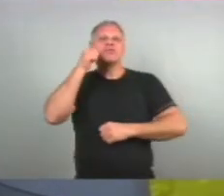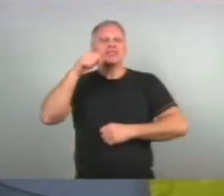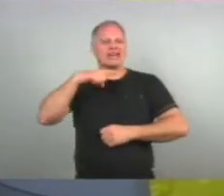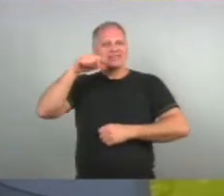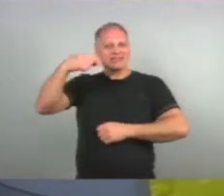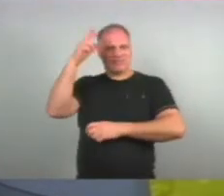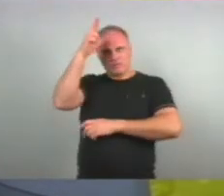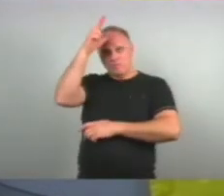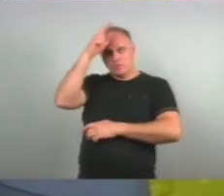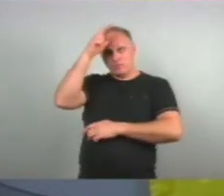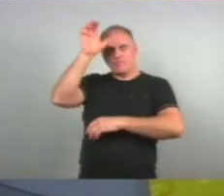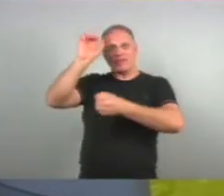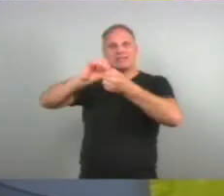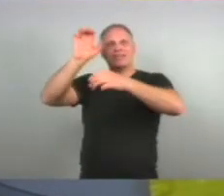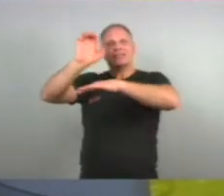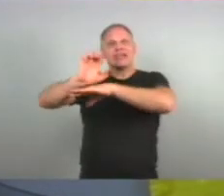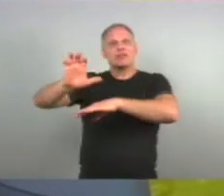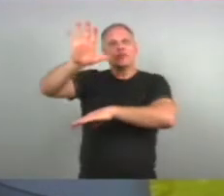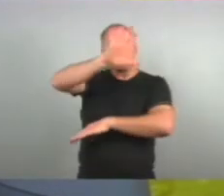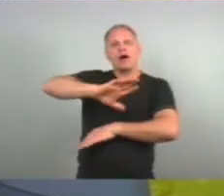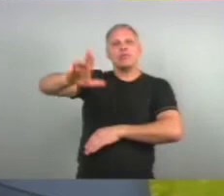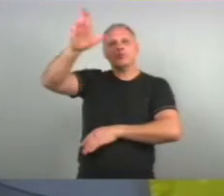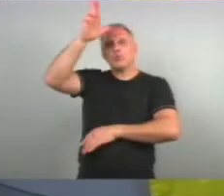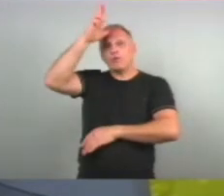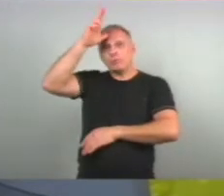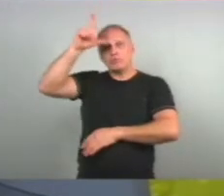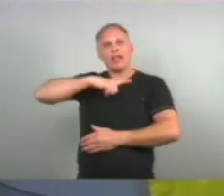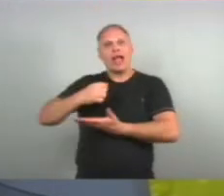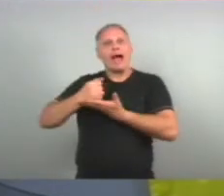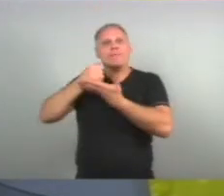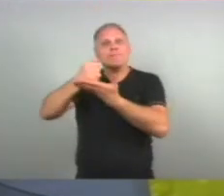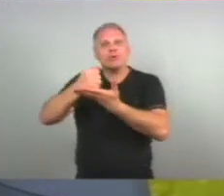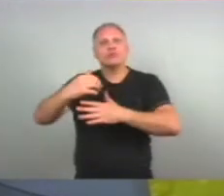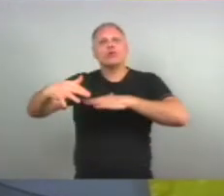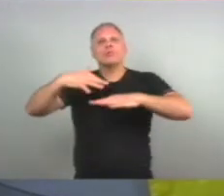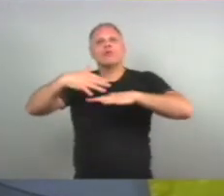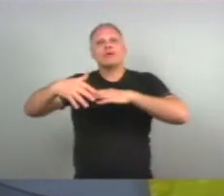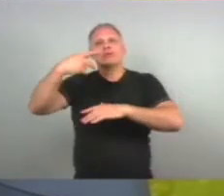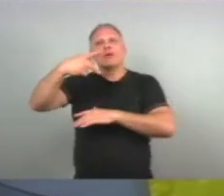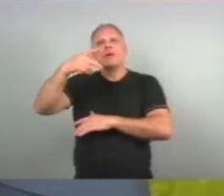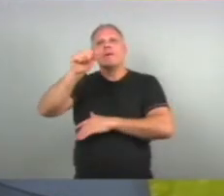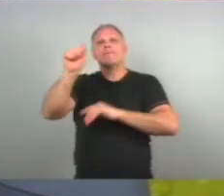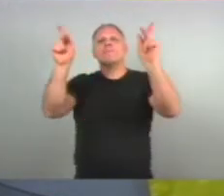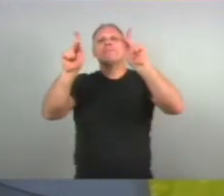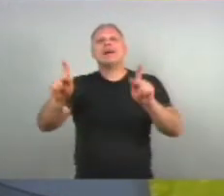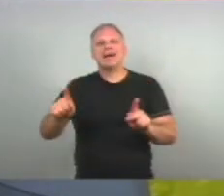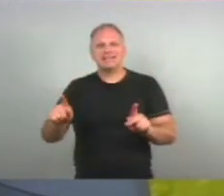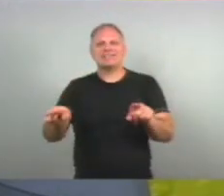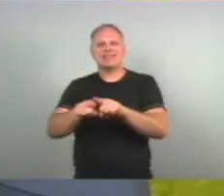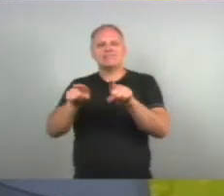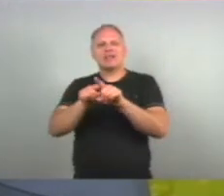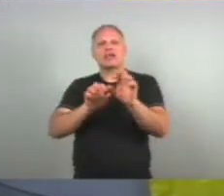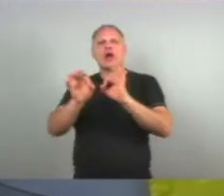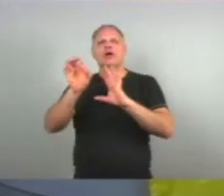estadual Aqui em Novo Hamburgo Ele tem o apoio Do movimento Paz Que é coordenado Pela Gabriela Estrebe E o programa